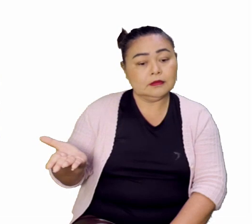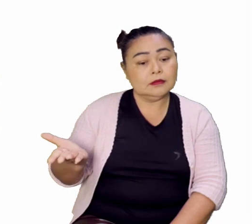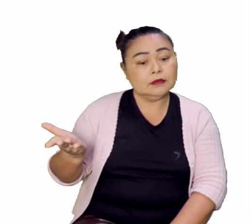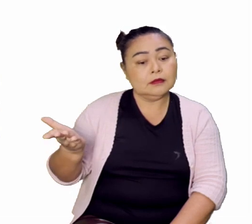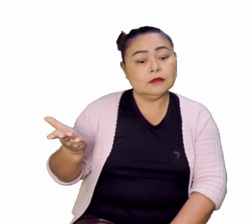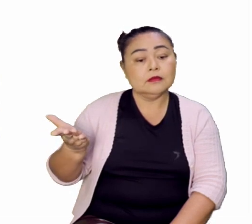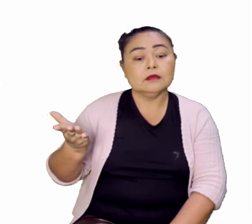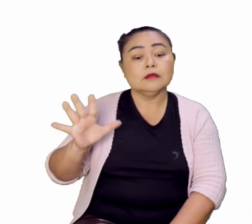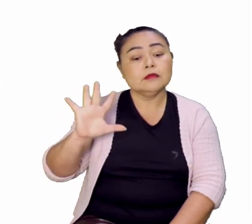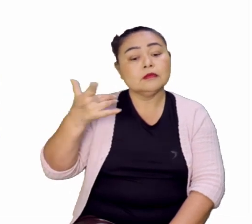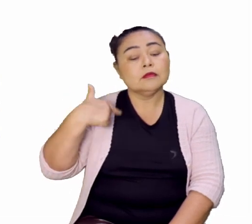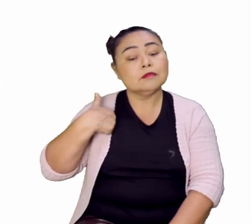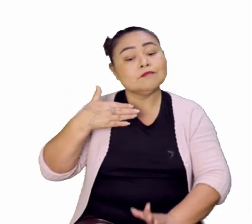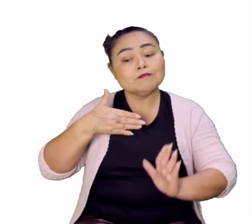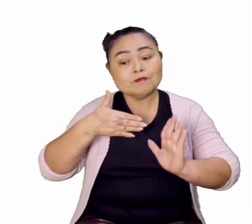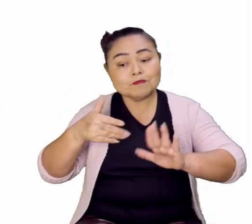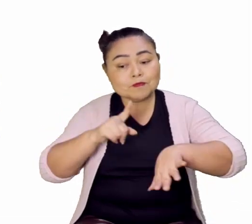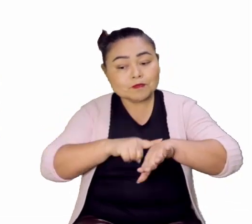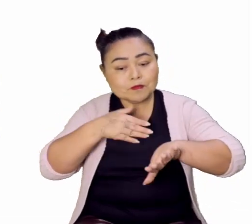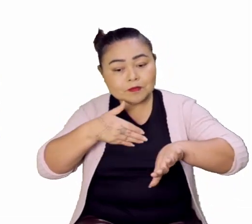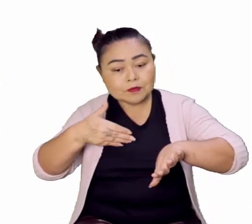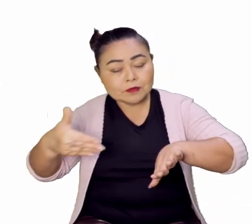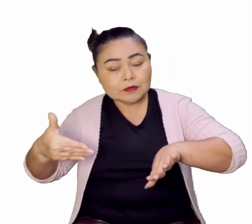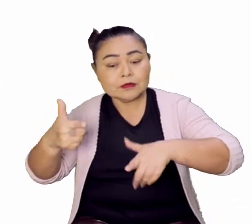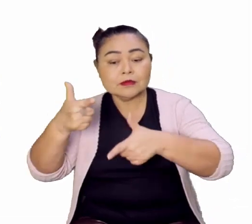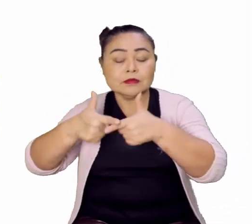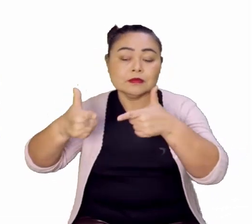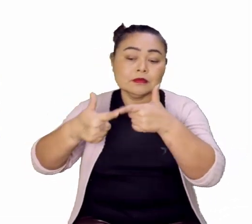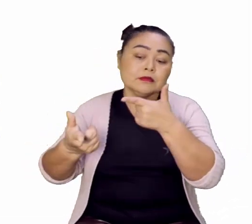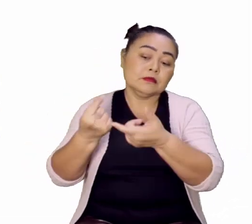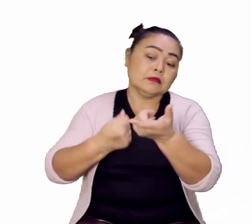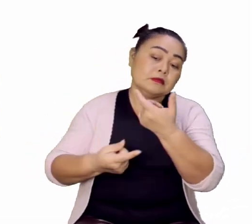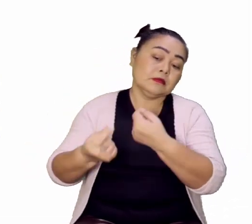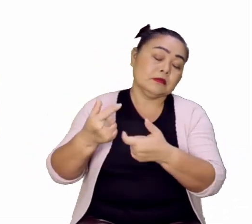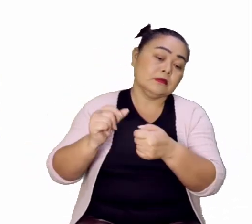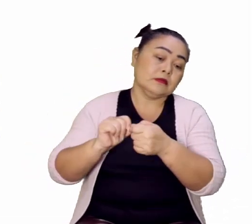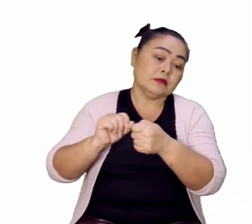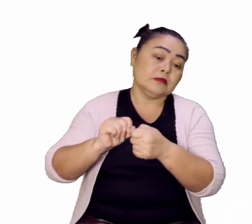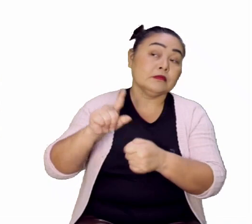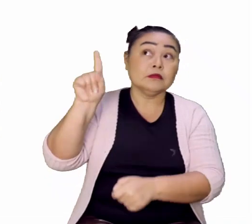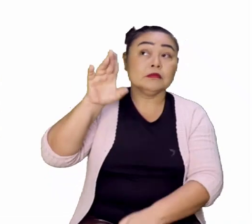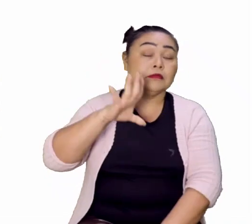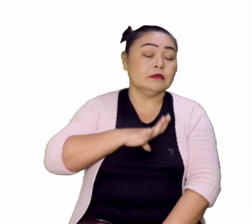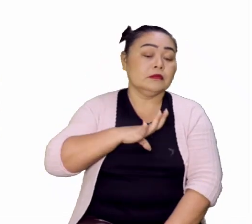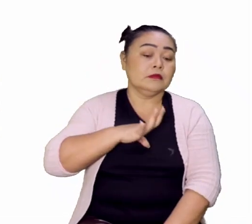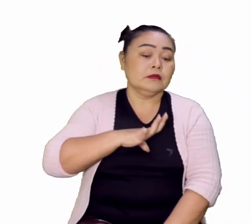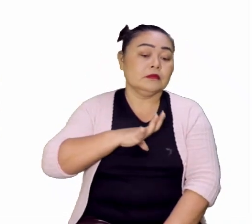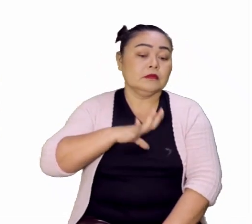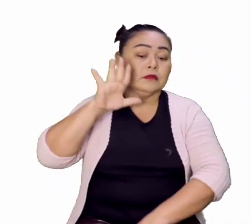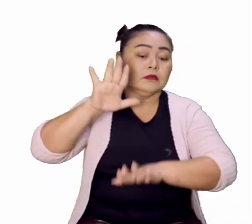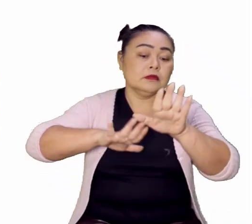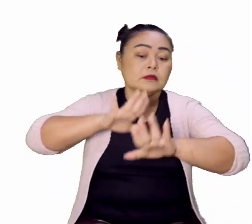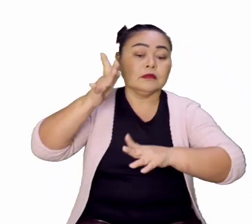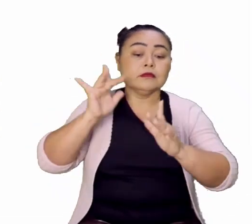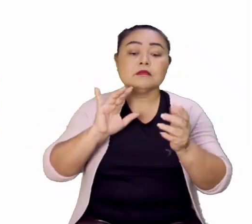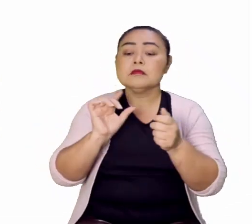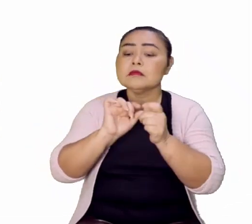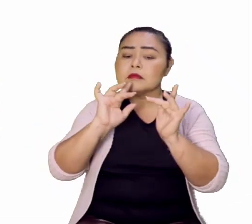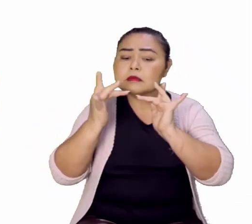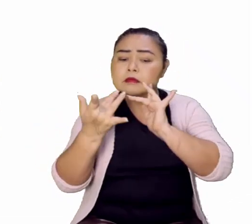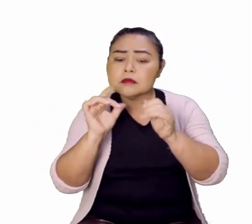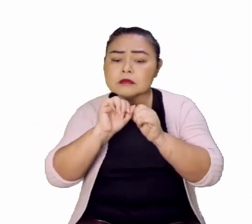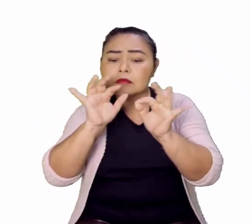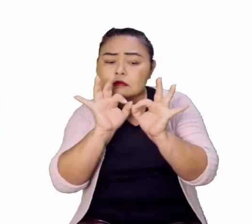a solução temporária de problemas financeiros em Portugal. Algumas articulações entre áreas